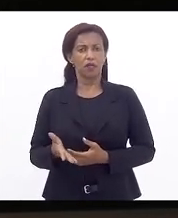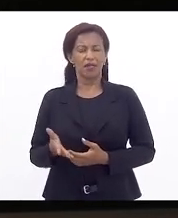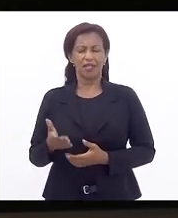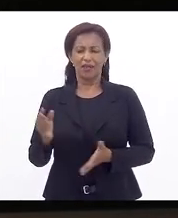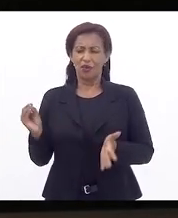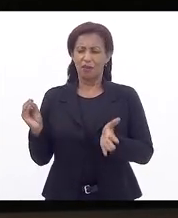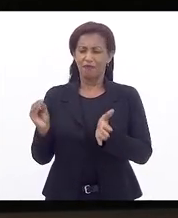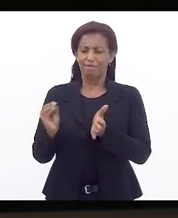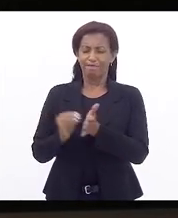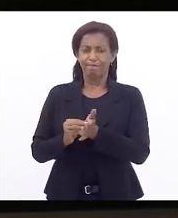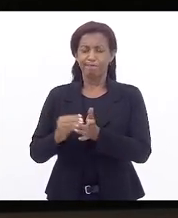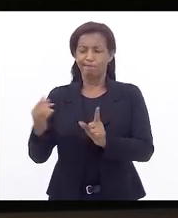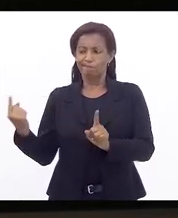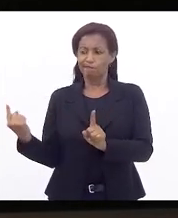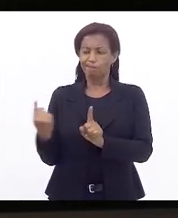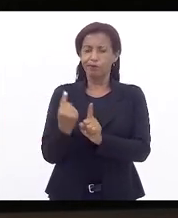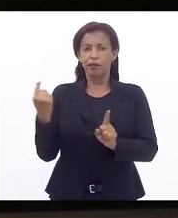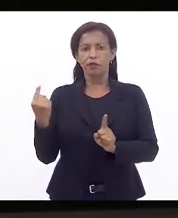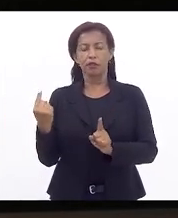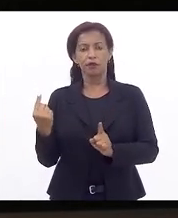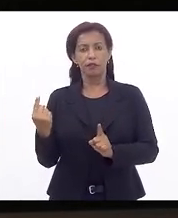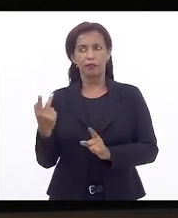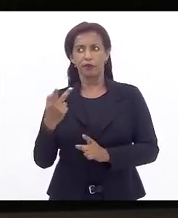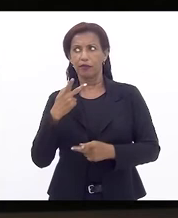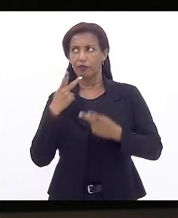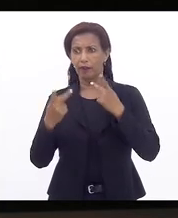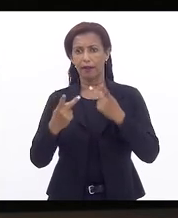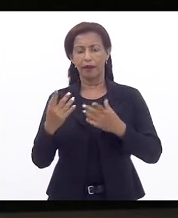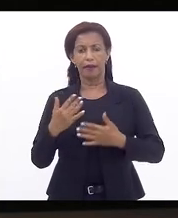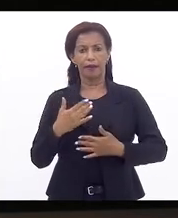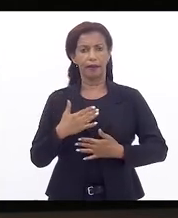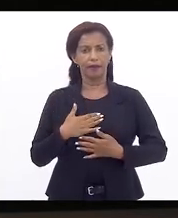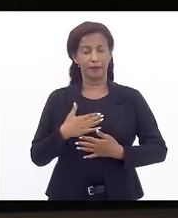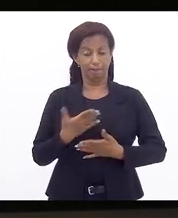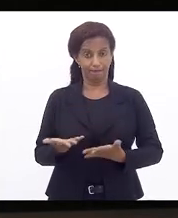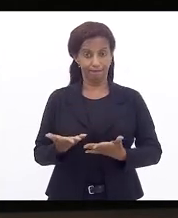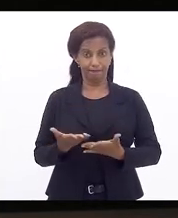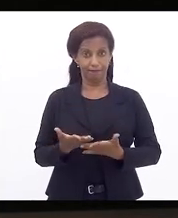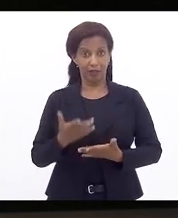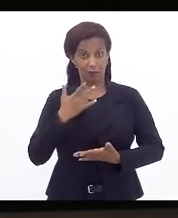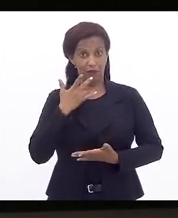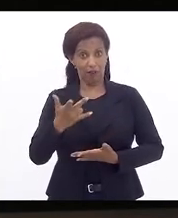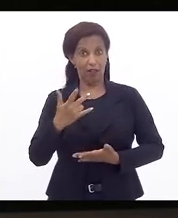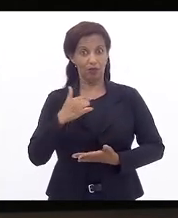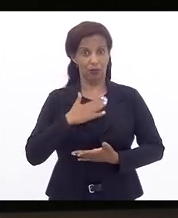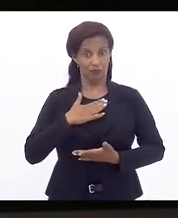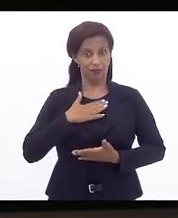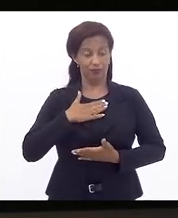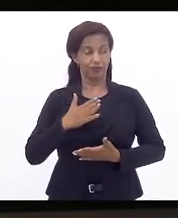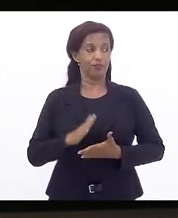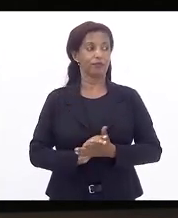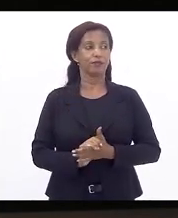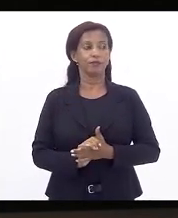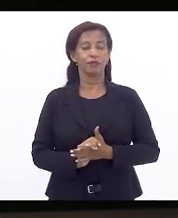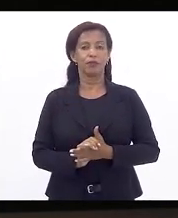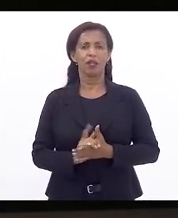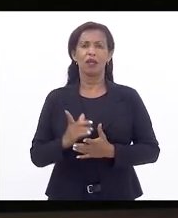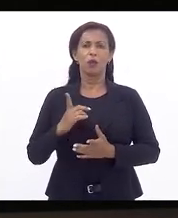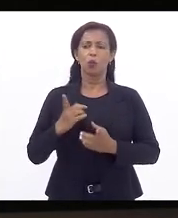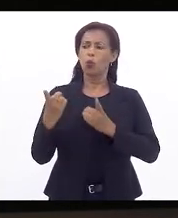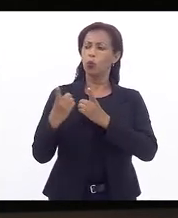desencontro diria eu, digo eu, diria não, digo eu, há um